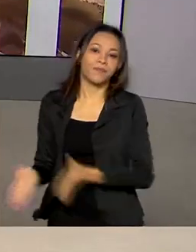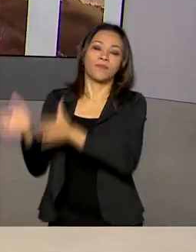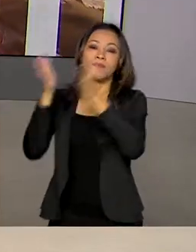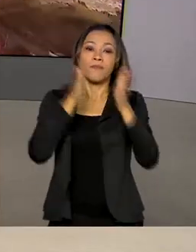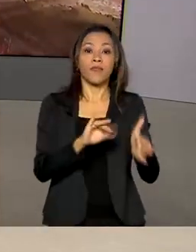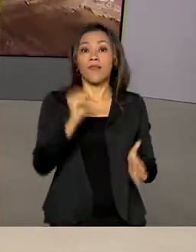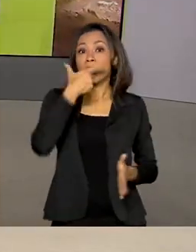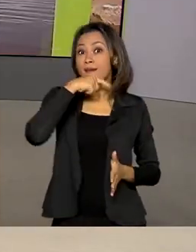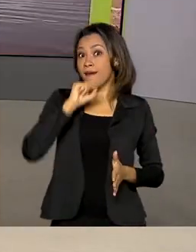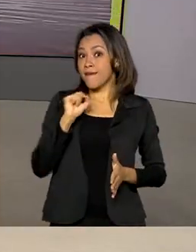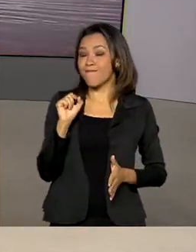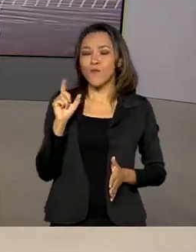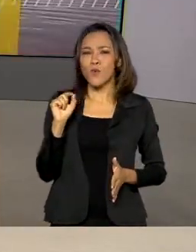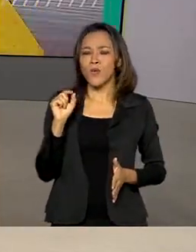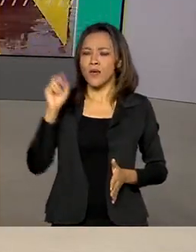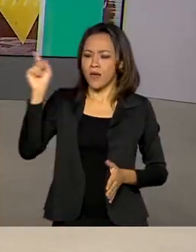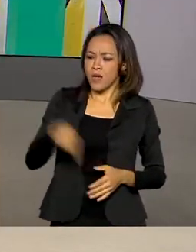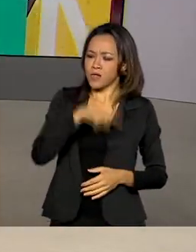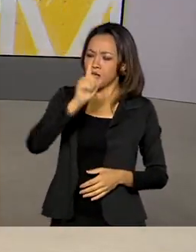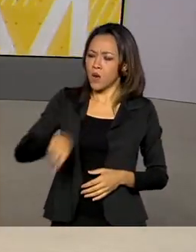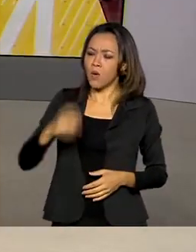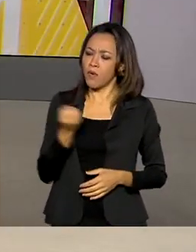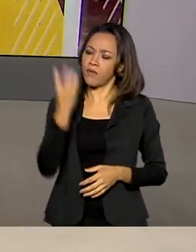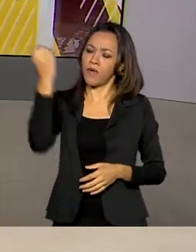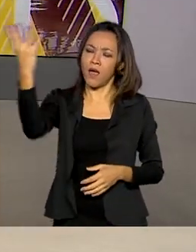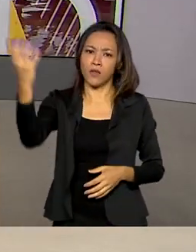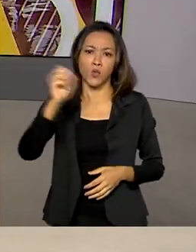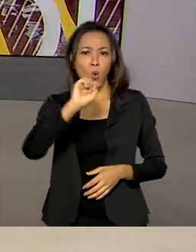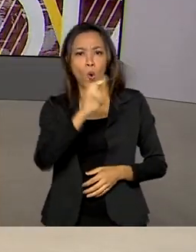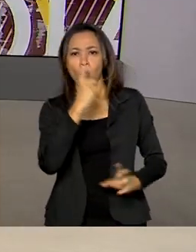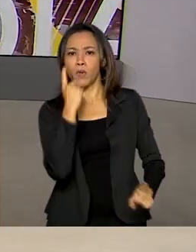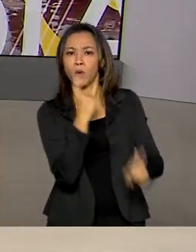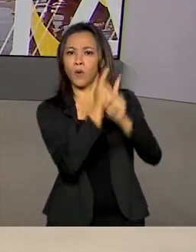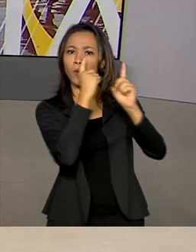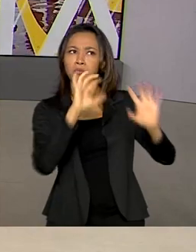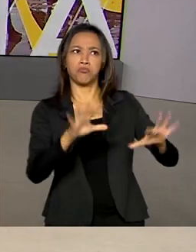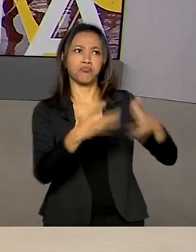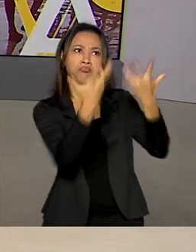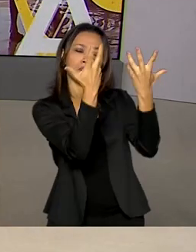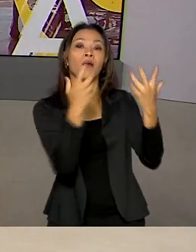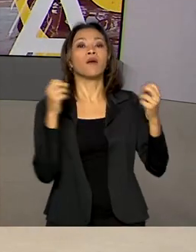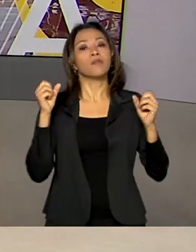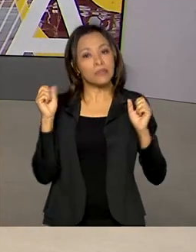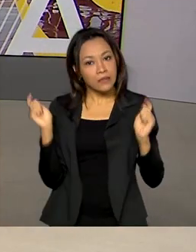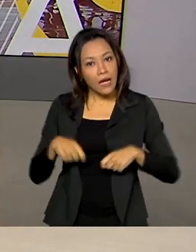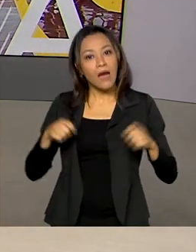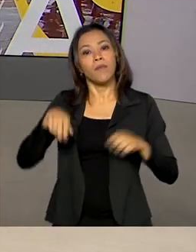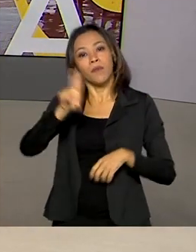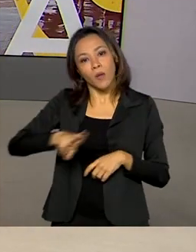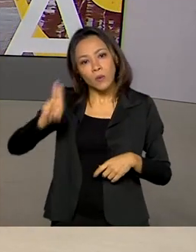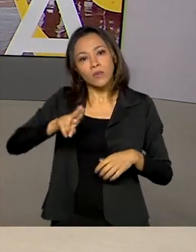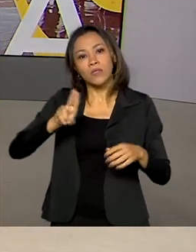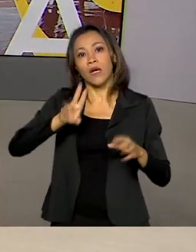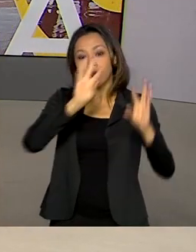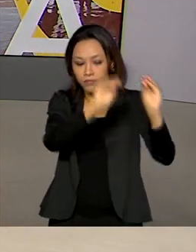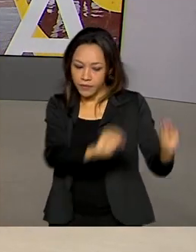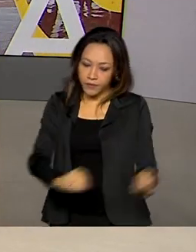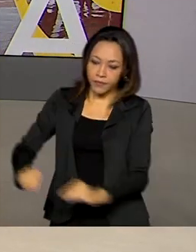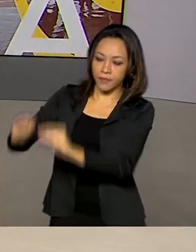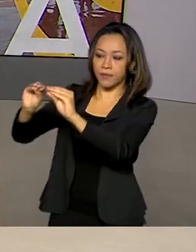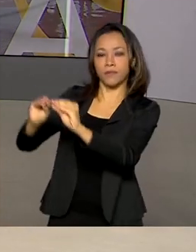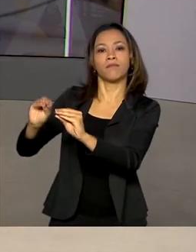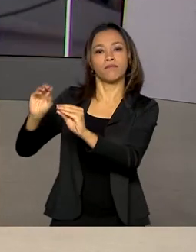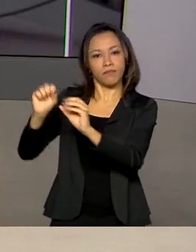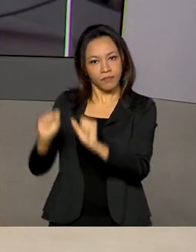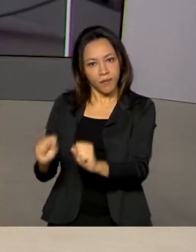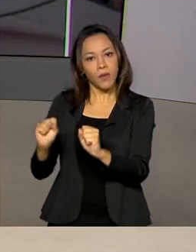cancelar uma viagem ou um evento por causa da pandemia terá mais tempo para usar os créditos ou remarcar. Vamos saber